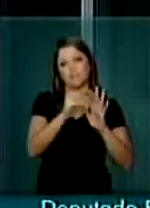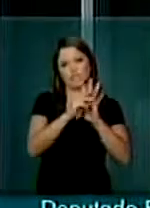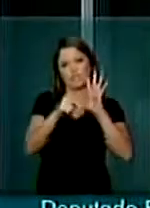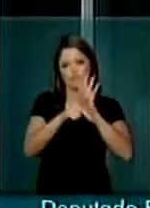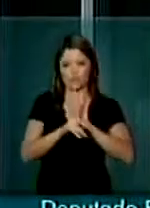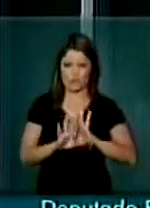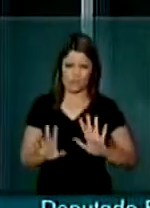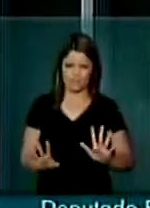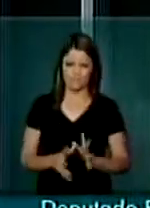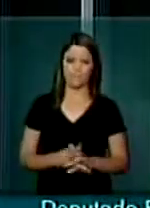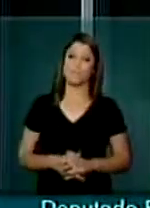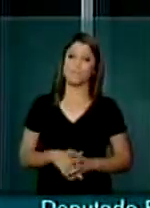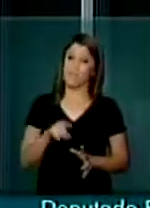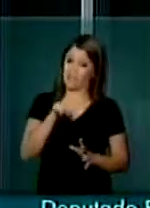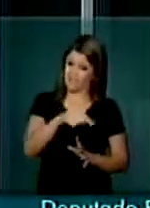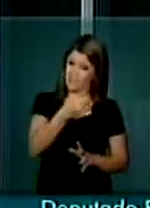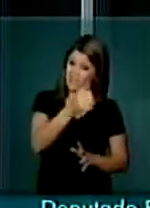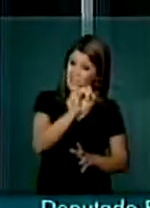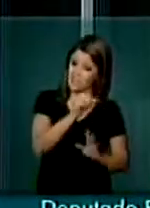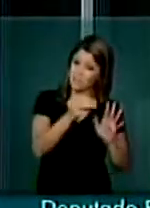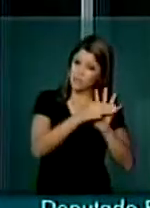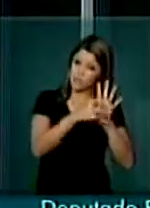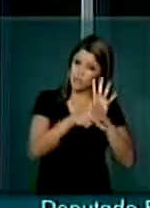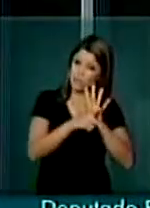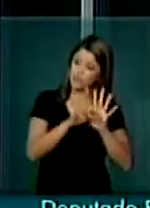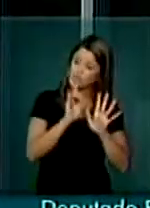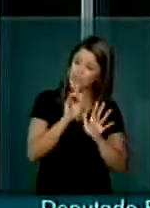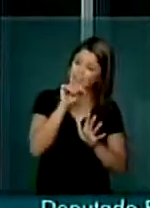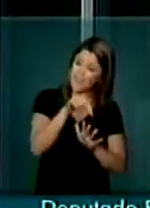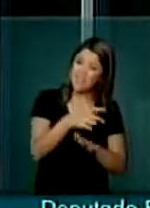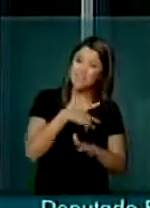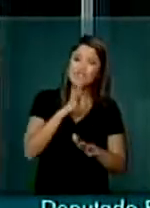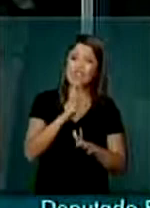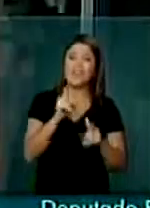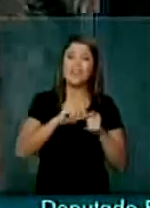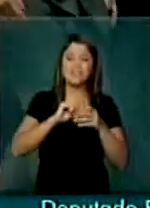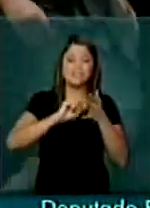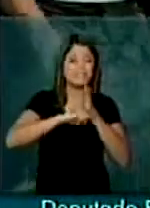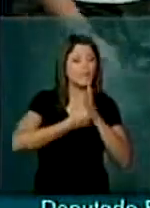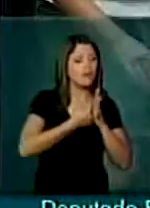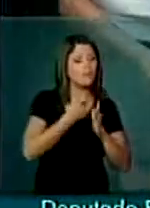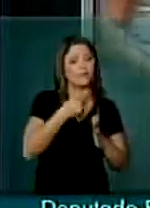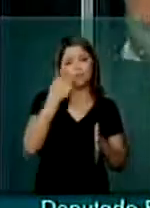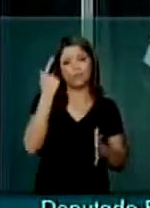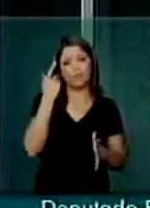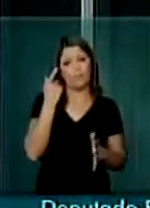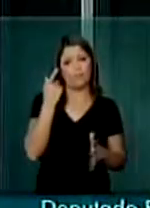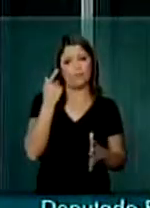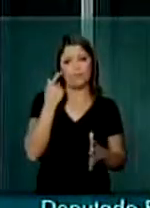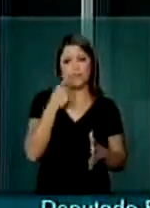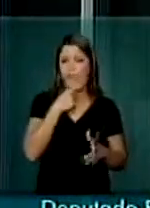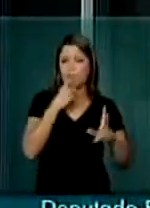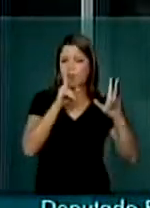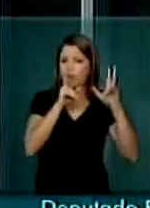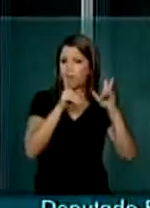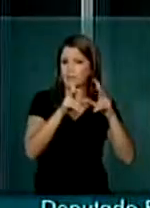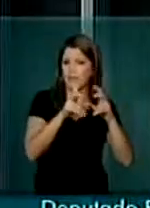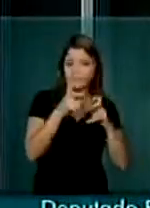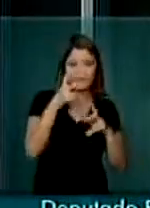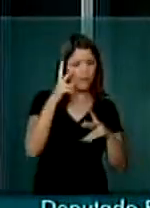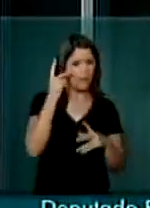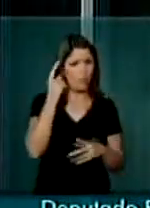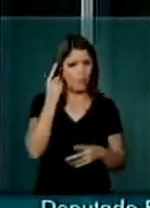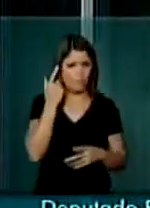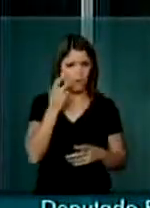provisórias. Essas 10 medidas provisórias, por si só, já fazem um trancamento da matéria ordinária, de outras matérias que